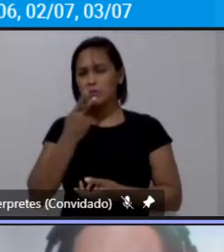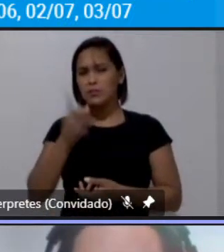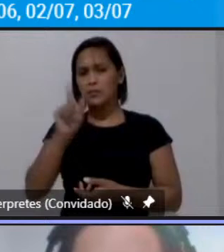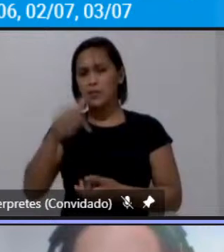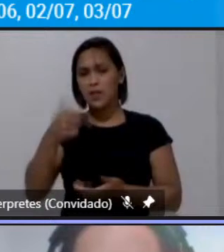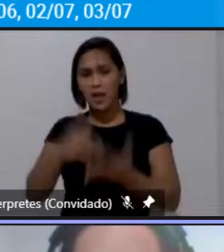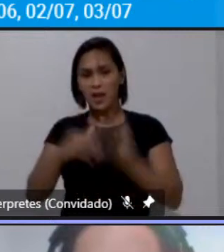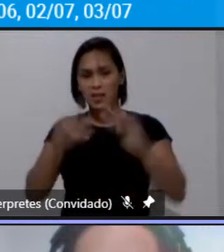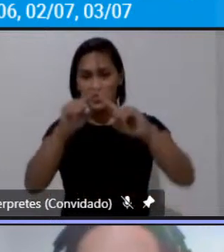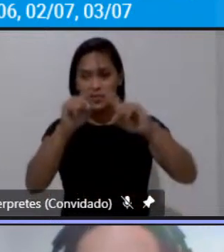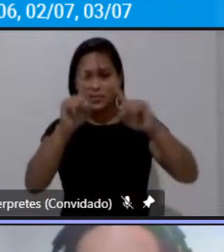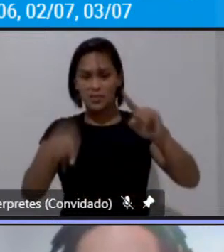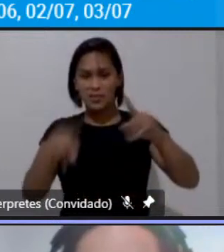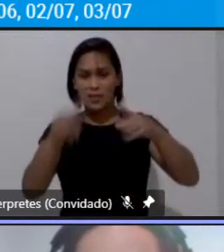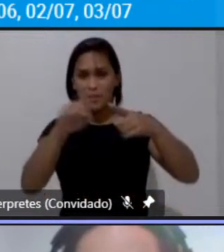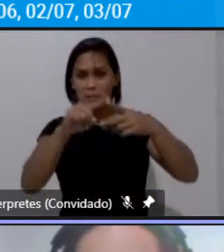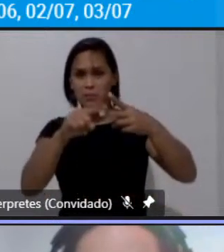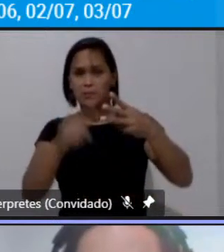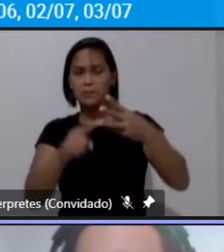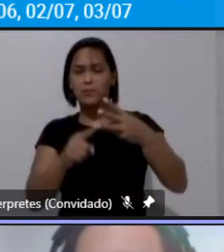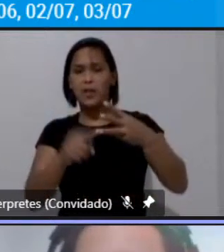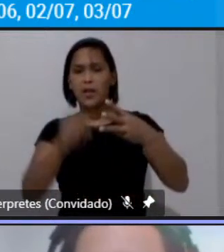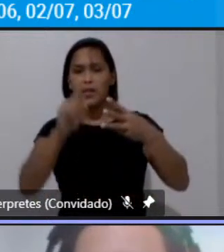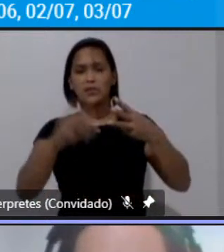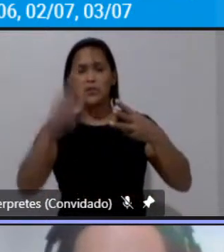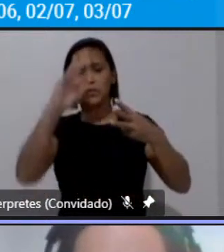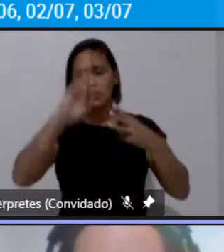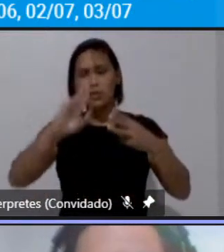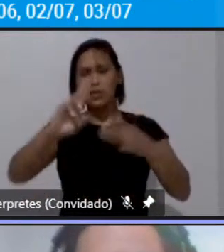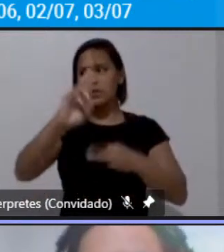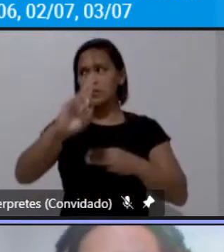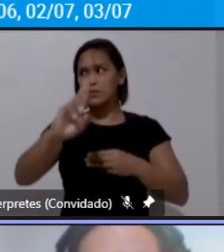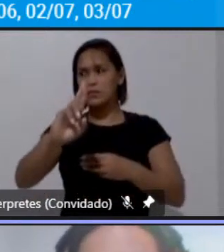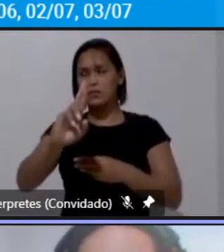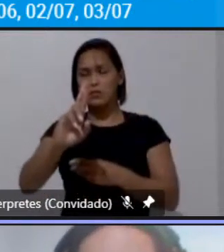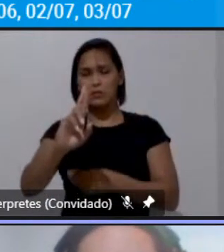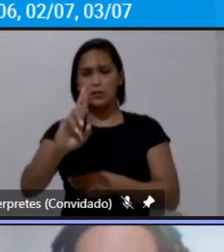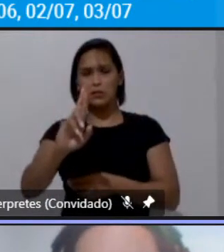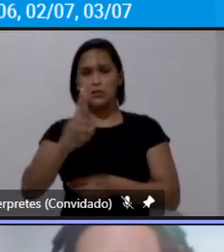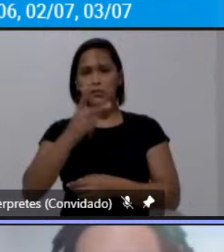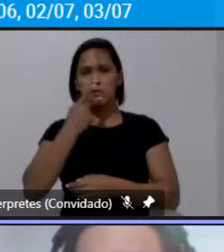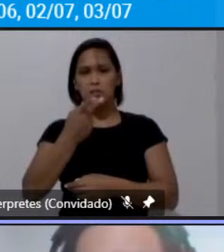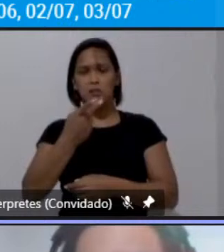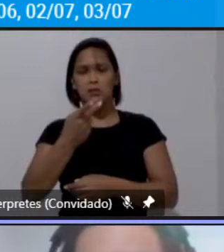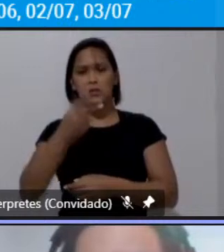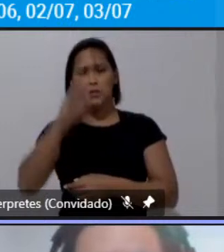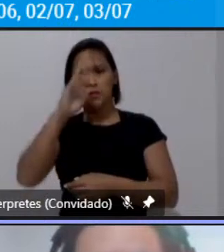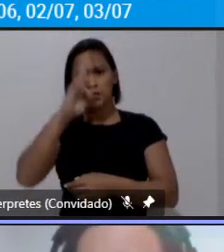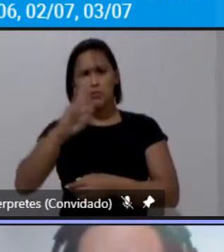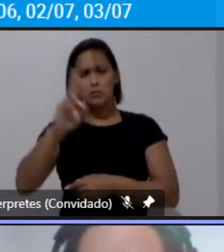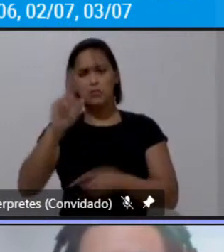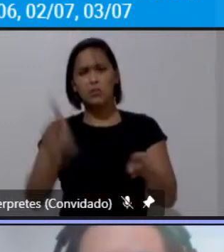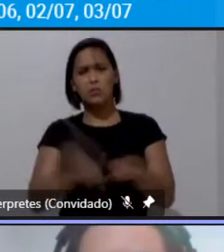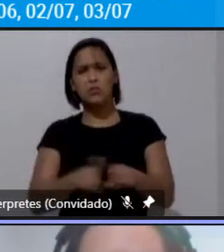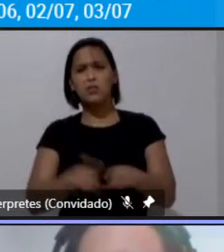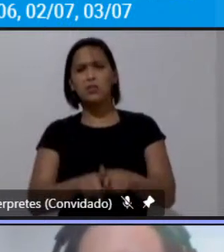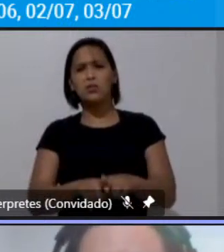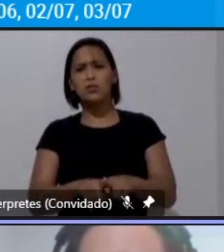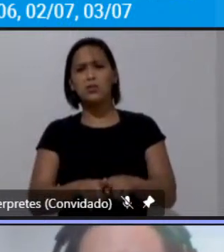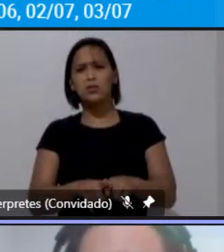tripé de responsabilidades que fica o poder público como